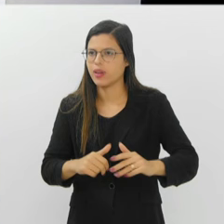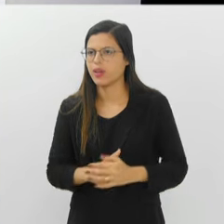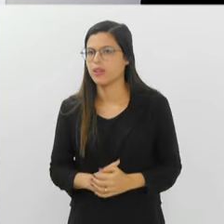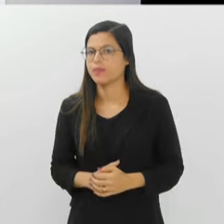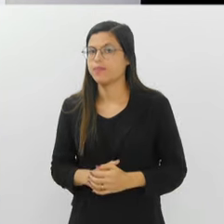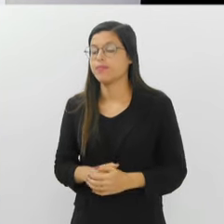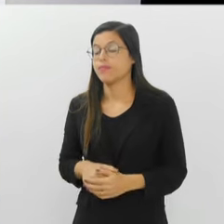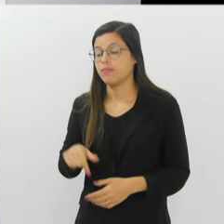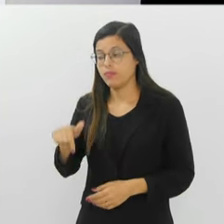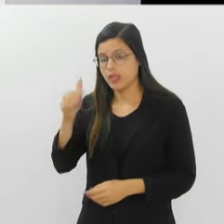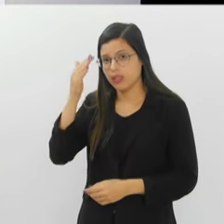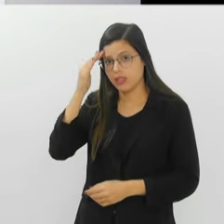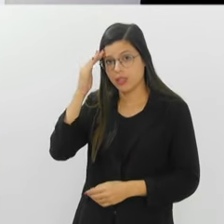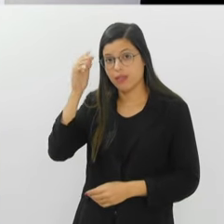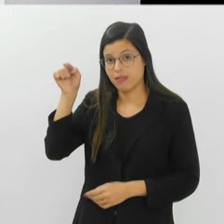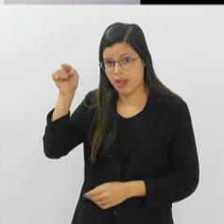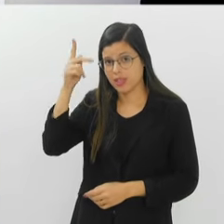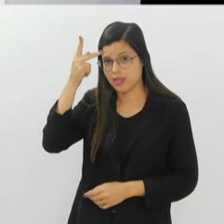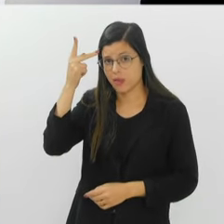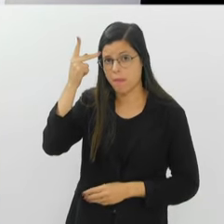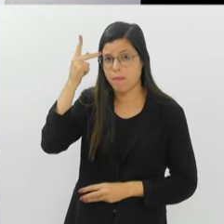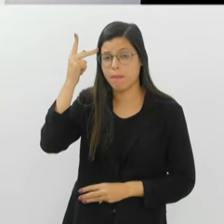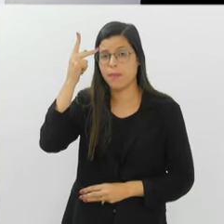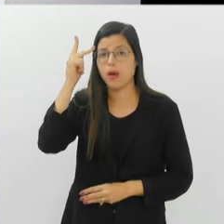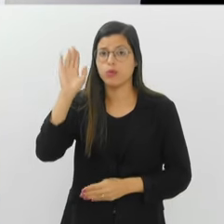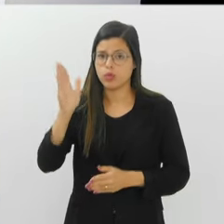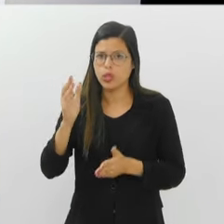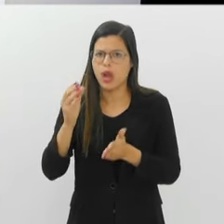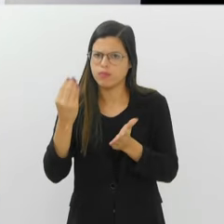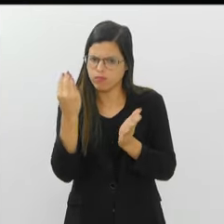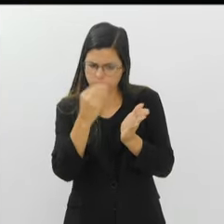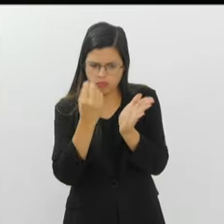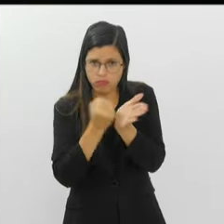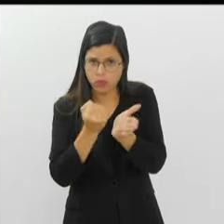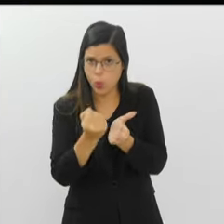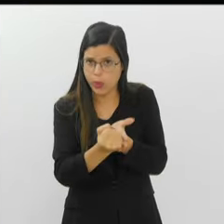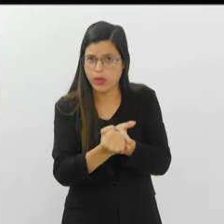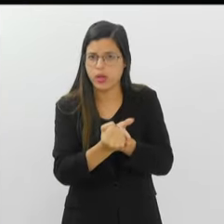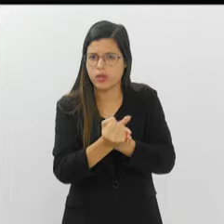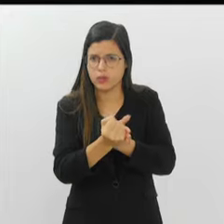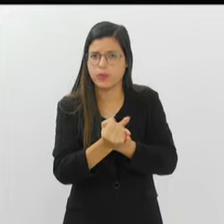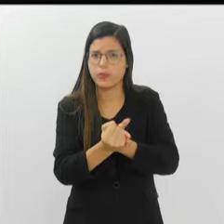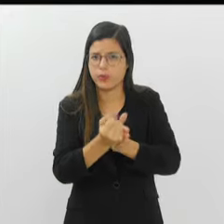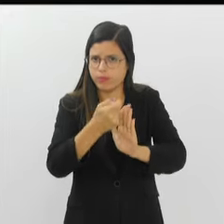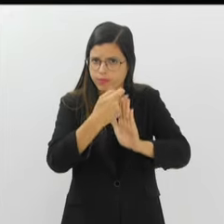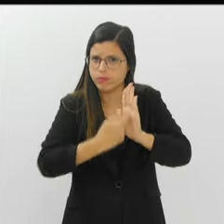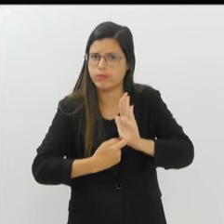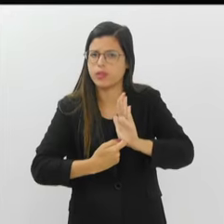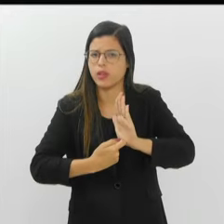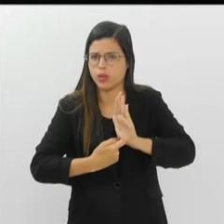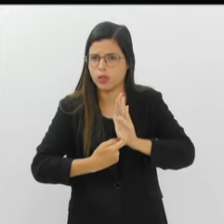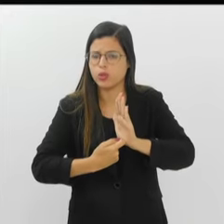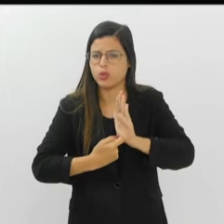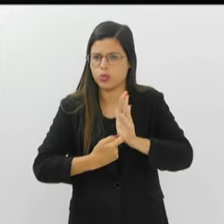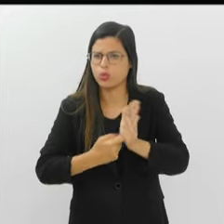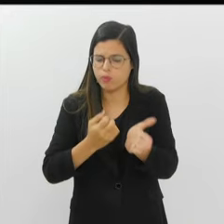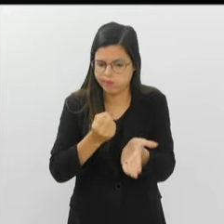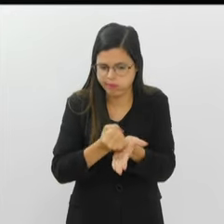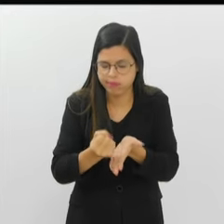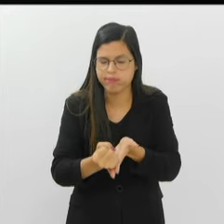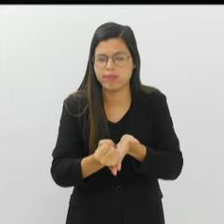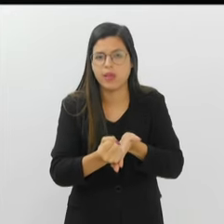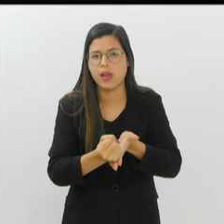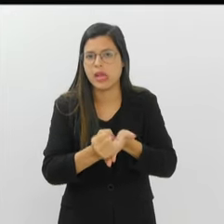bem diferente. Para você ter uma noção em São Paulo, eu já cheguei a colocar no meu contrato, contrato mesmo. Sim. É registrado em